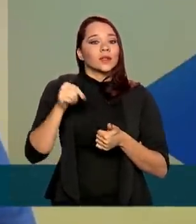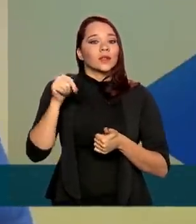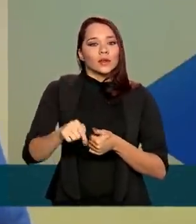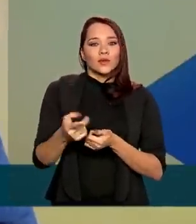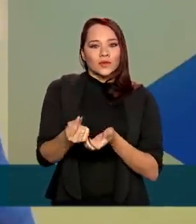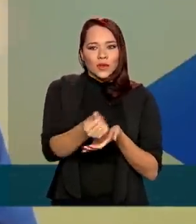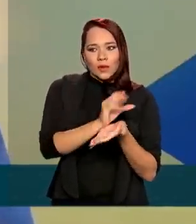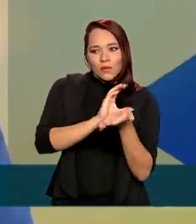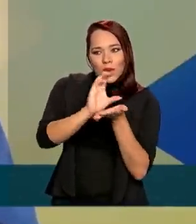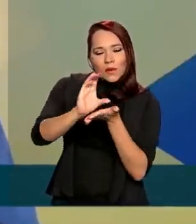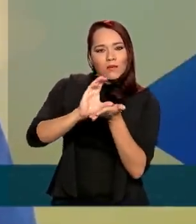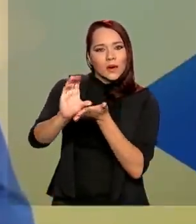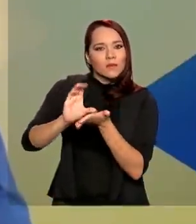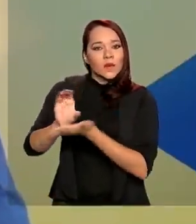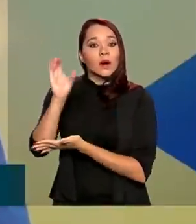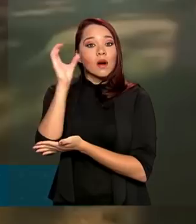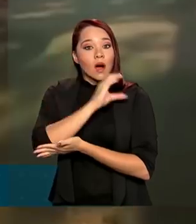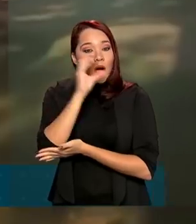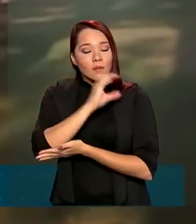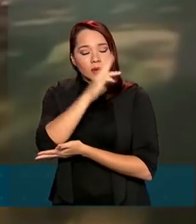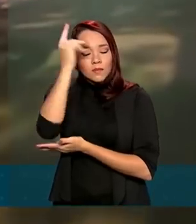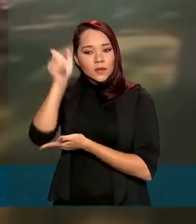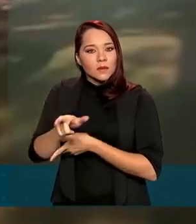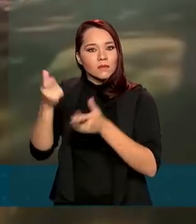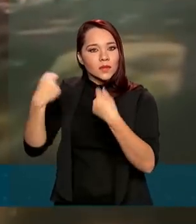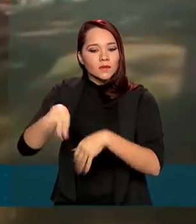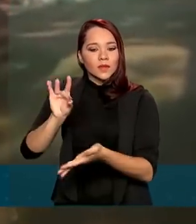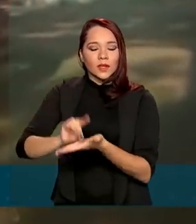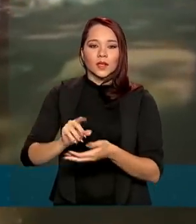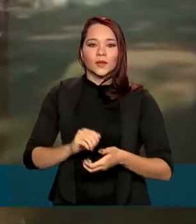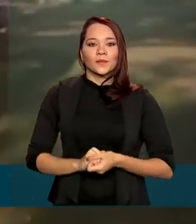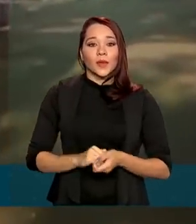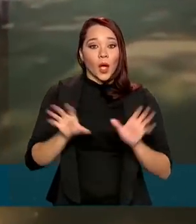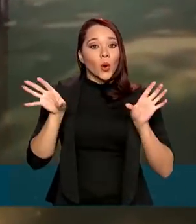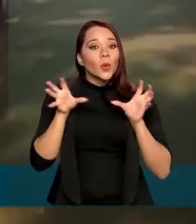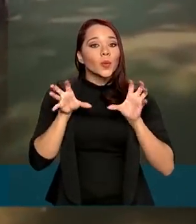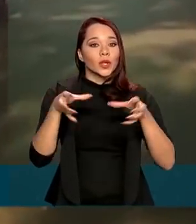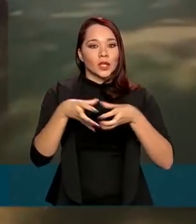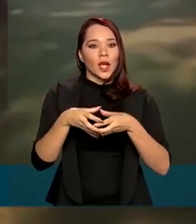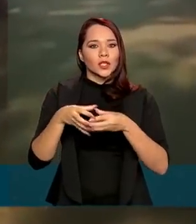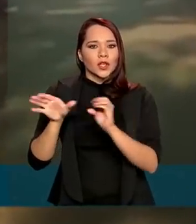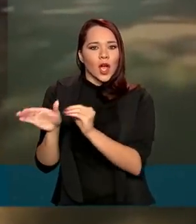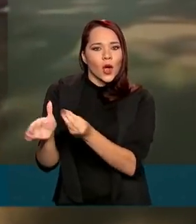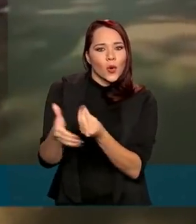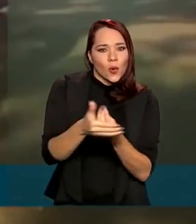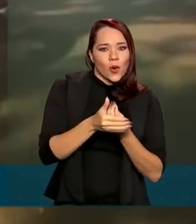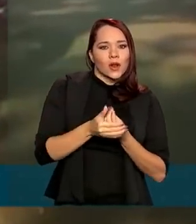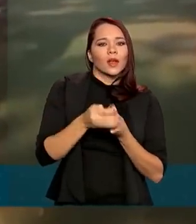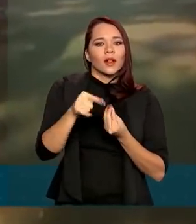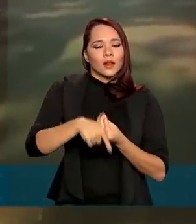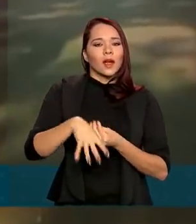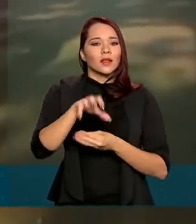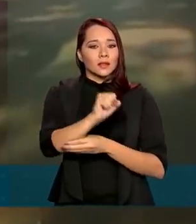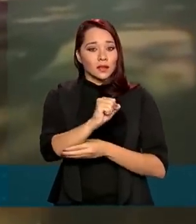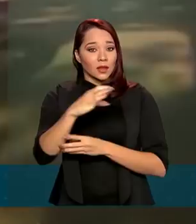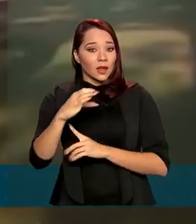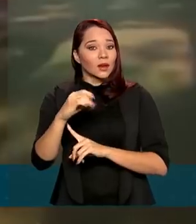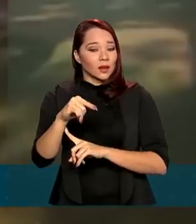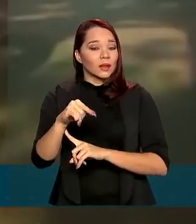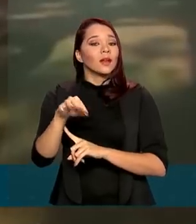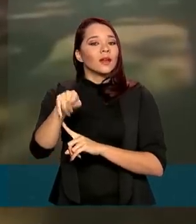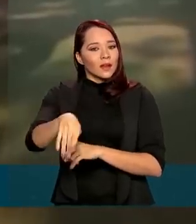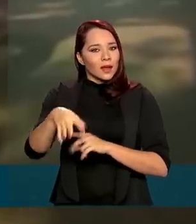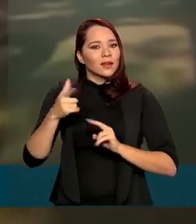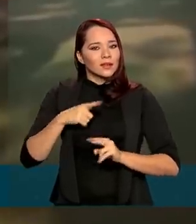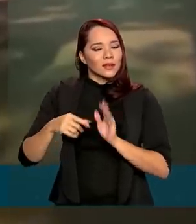chegado de forma muito rápida a quem precisa. A comunidade terapêutica Acolher, de Itapema, Santa Catarina, é uma das que tem recebido